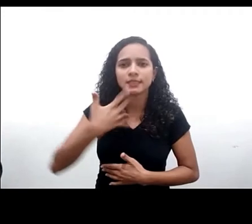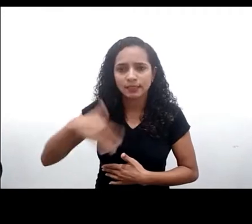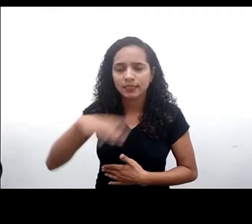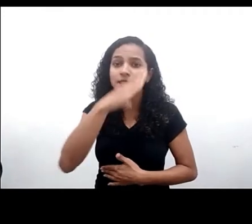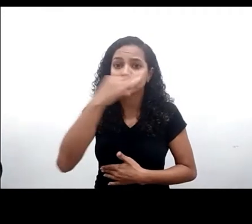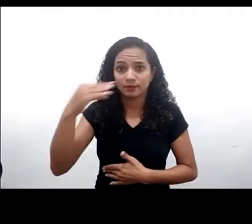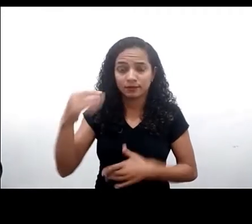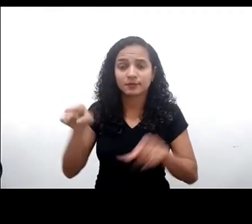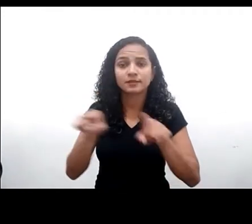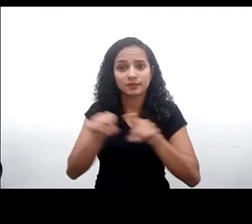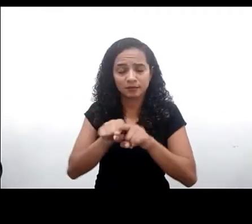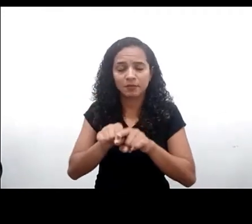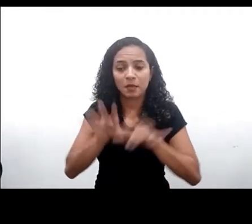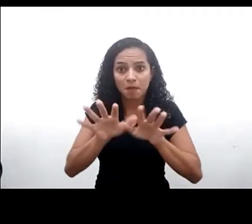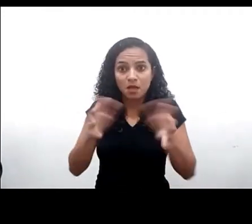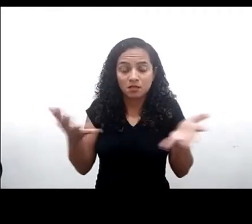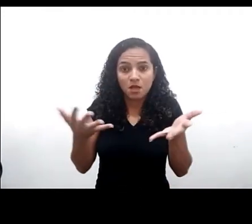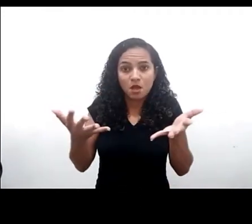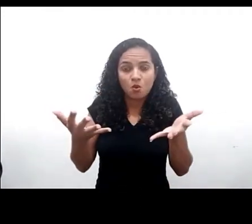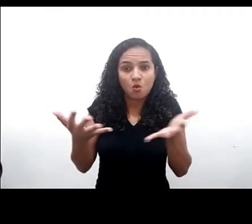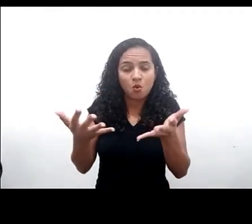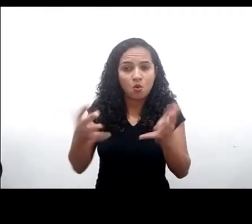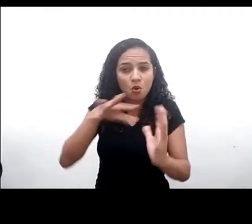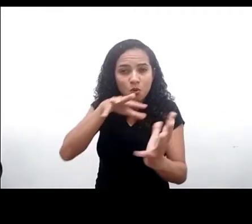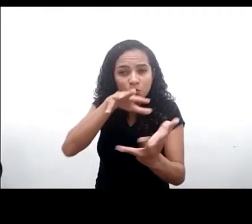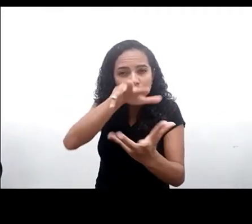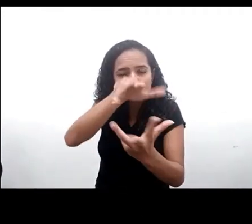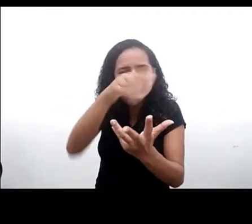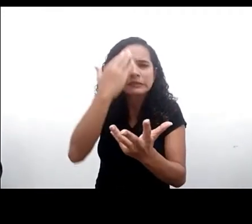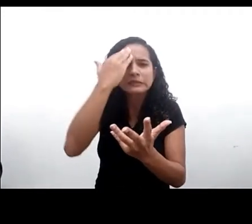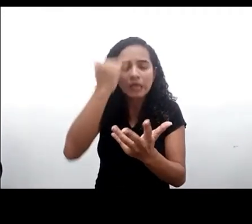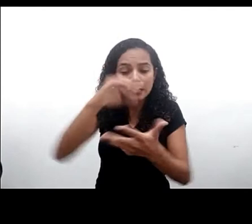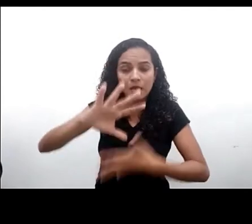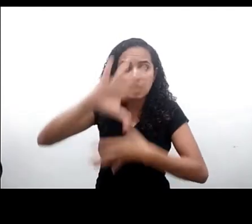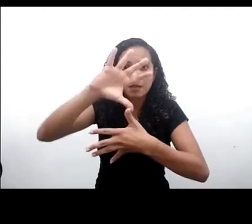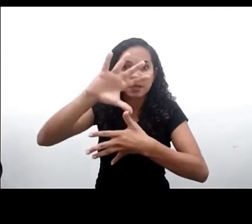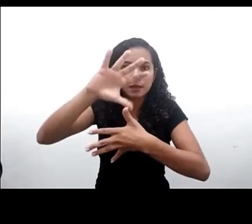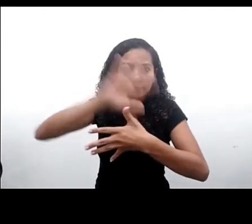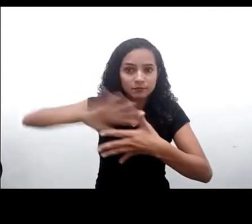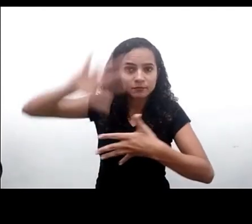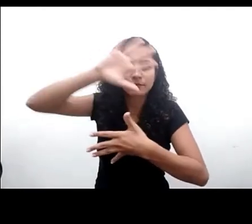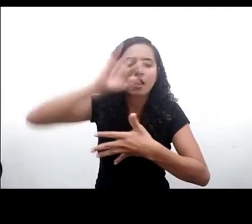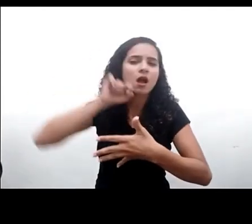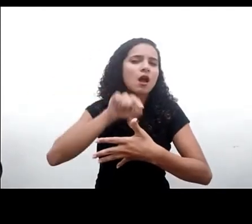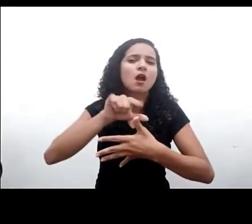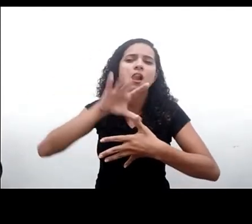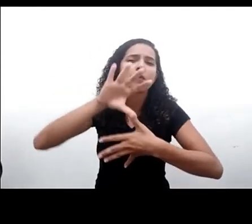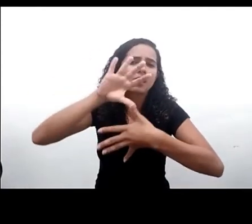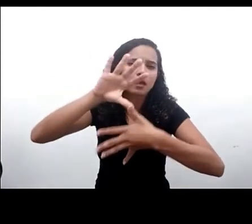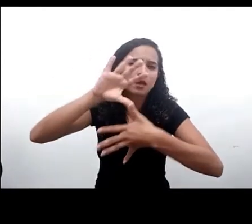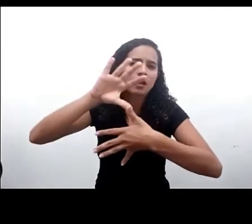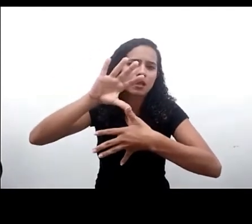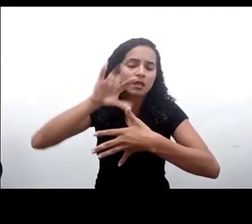Mas, esse cenário tem uma relevância particular na América Latina que é uma região caracterizada pela